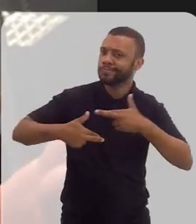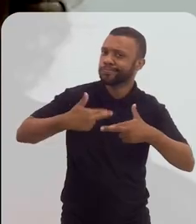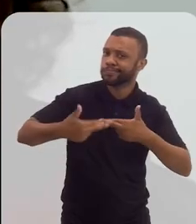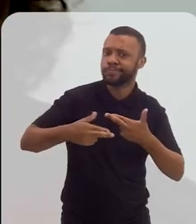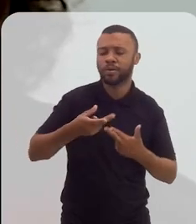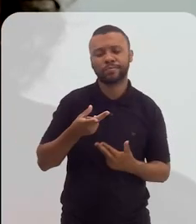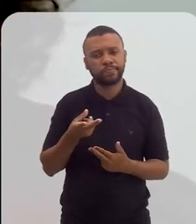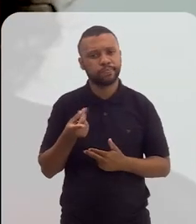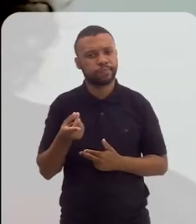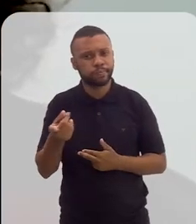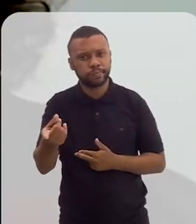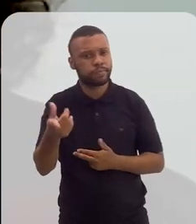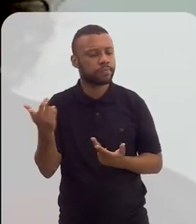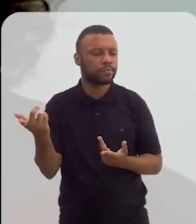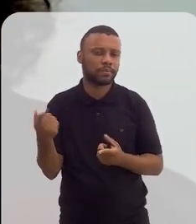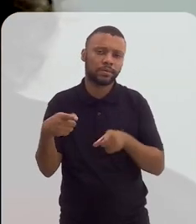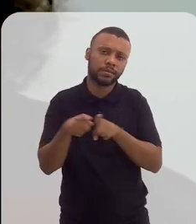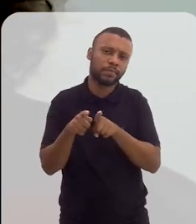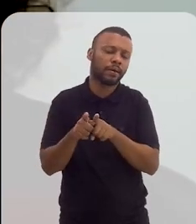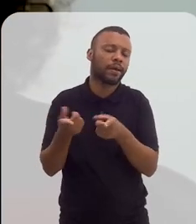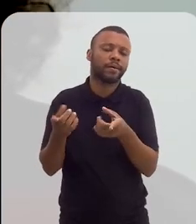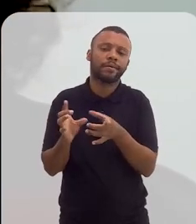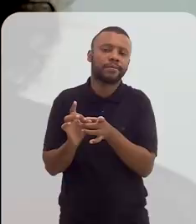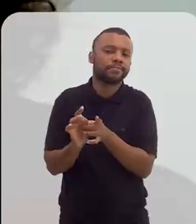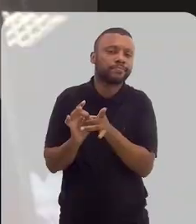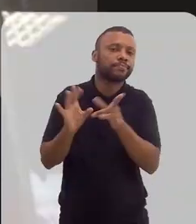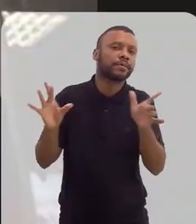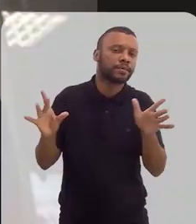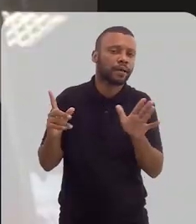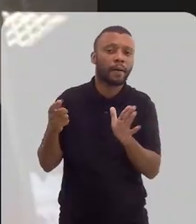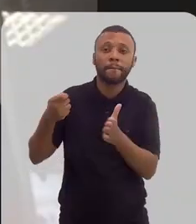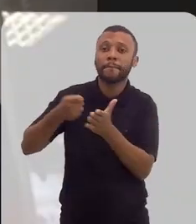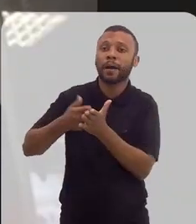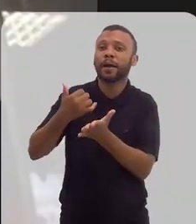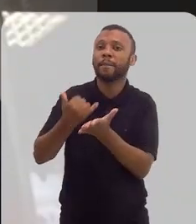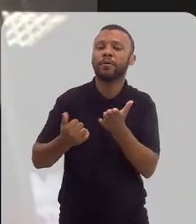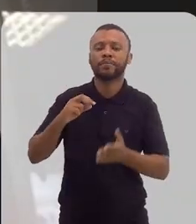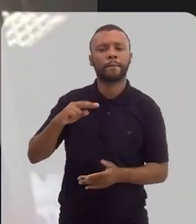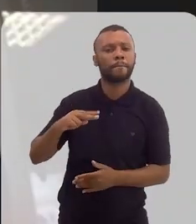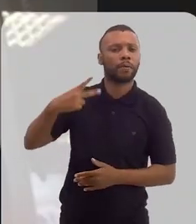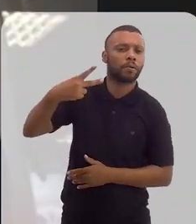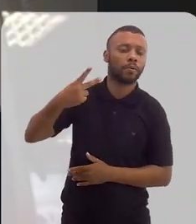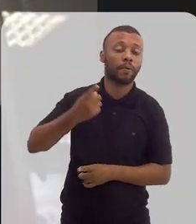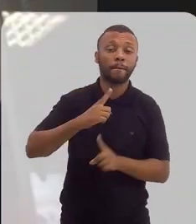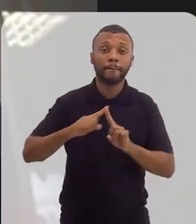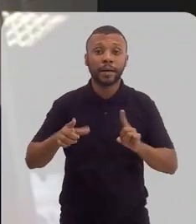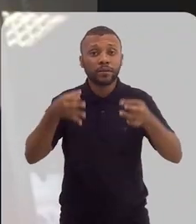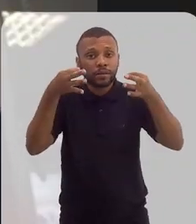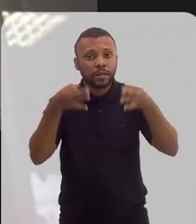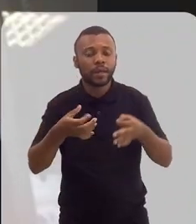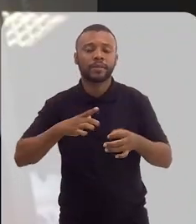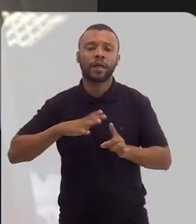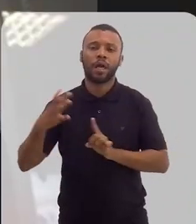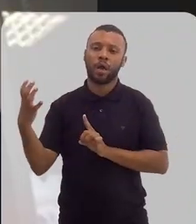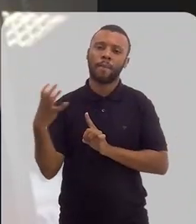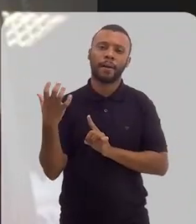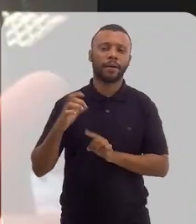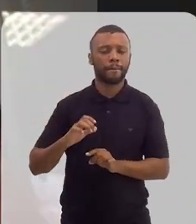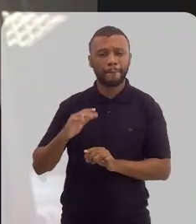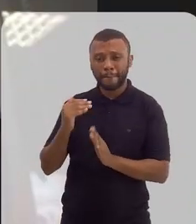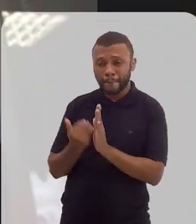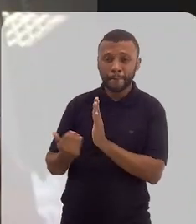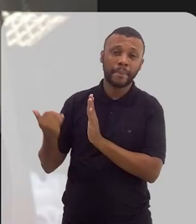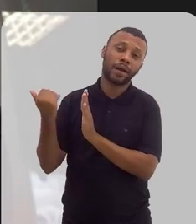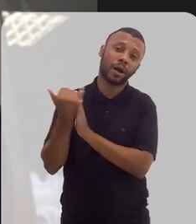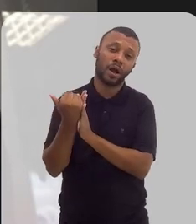remanufaturar, eu simplesmente disponho no aterro. Mas eu certamente estarei causando um impacto maior do